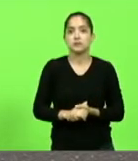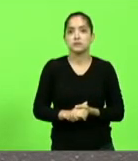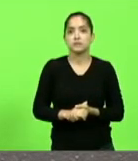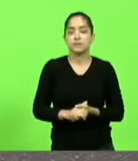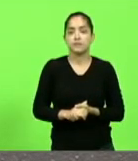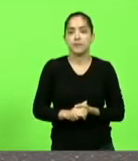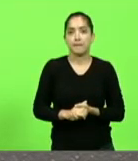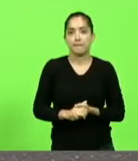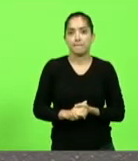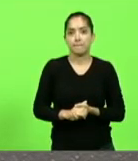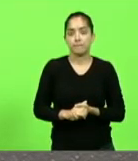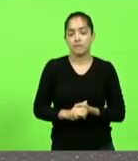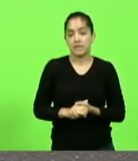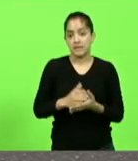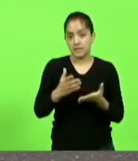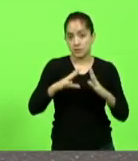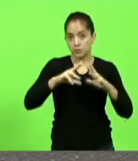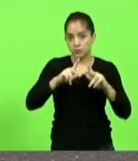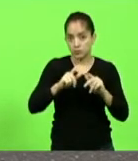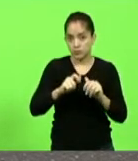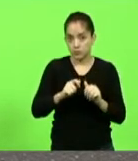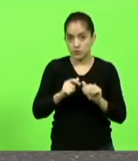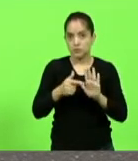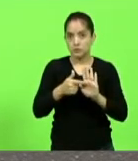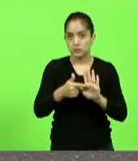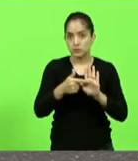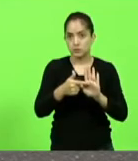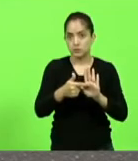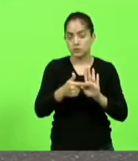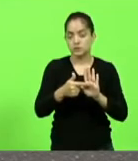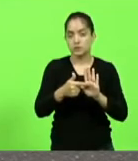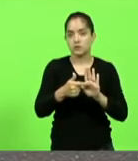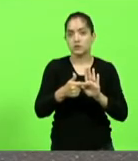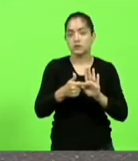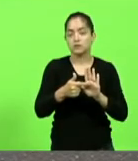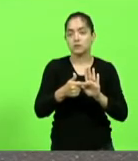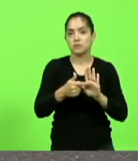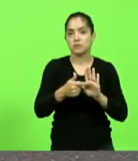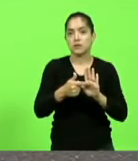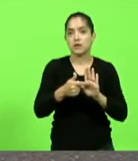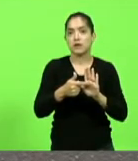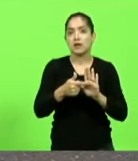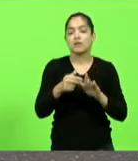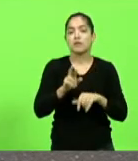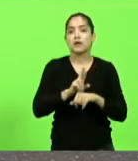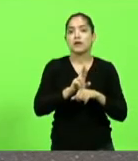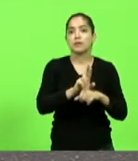isso tudo vai representar